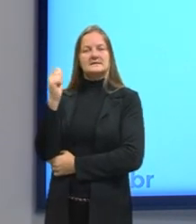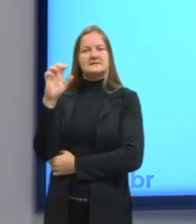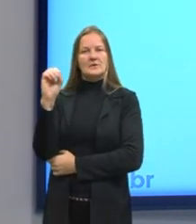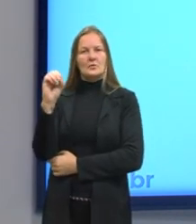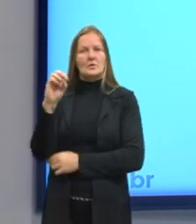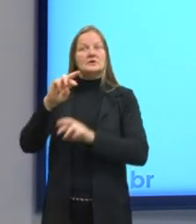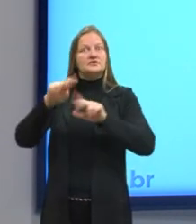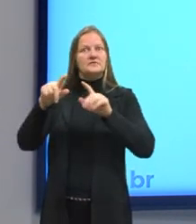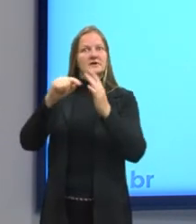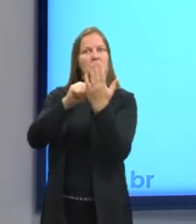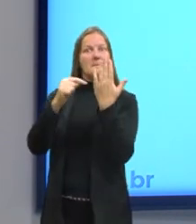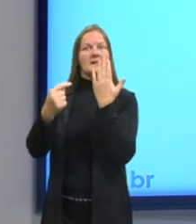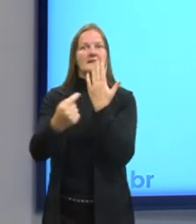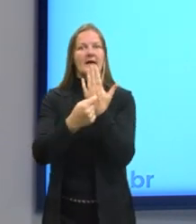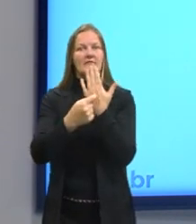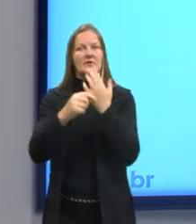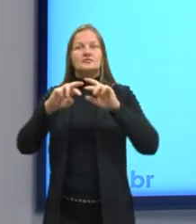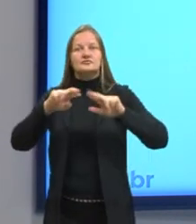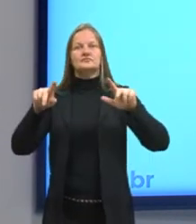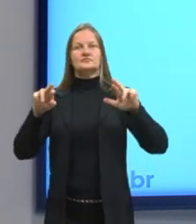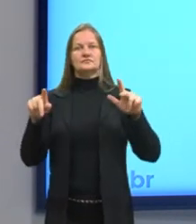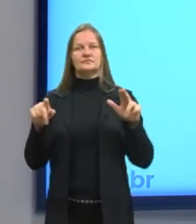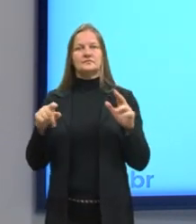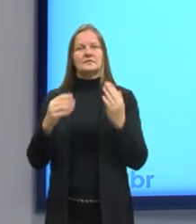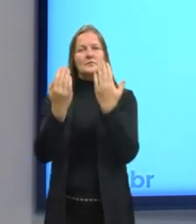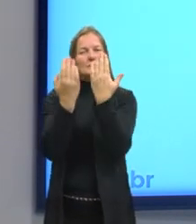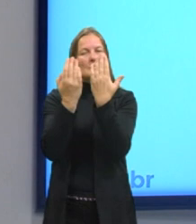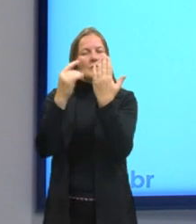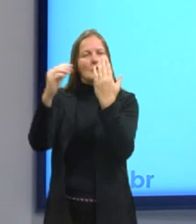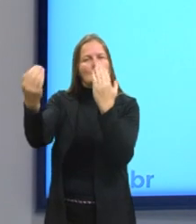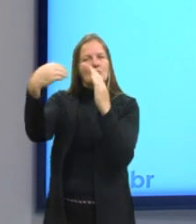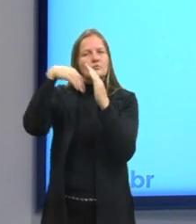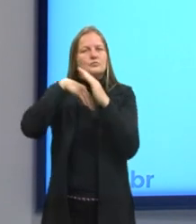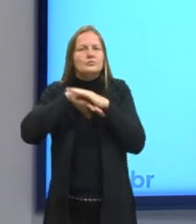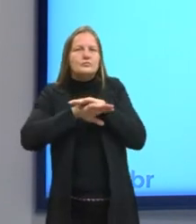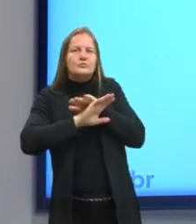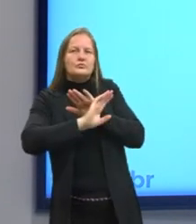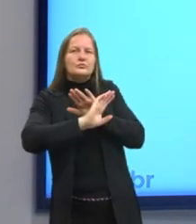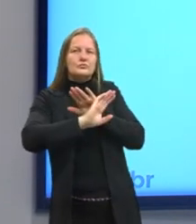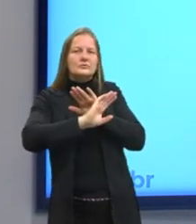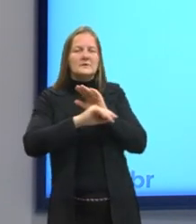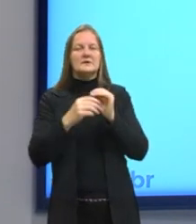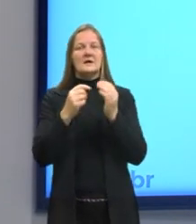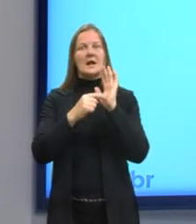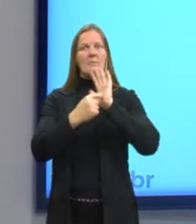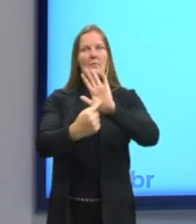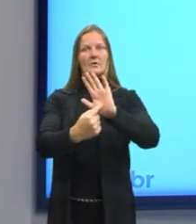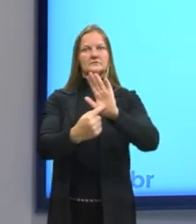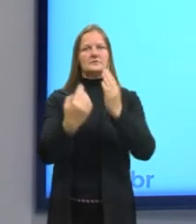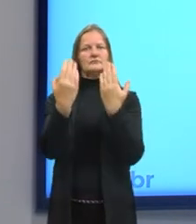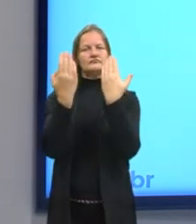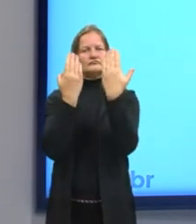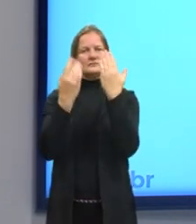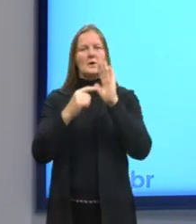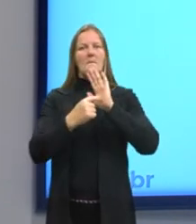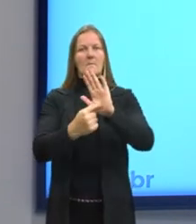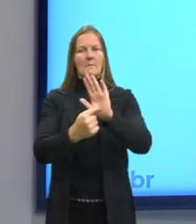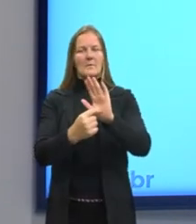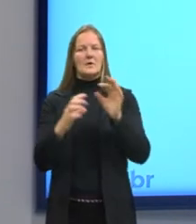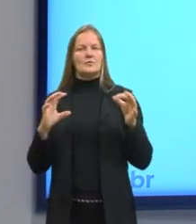metáfora, que é uma comparação. Subentendida, deixa explícito e utiliza